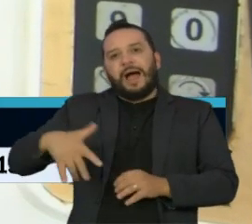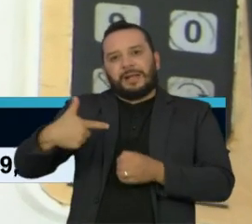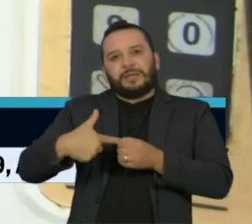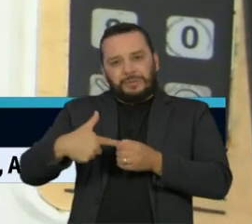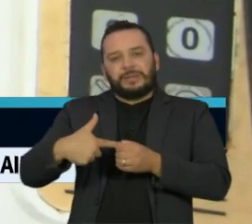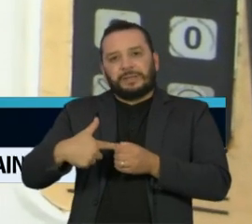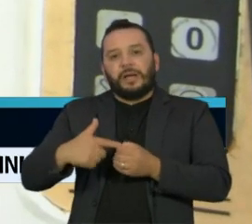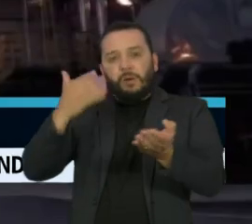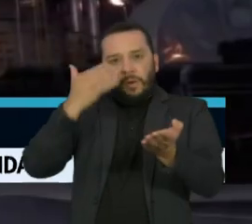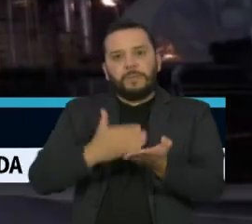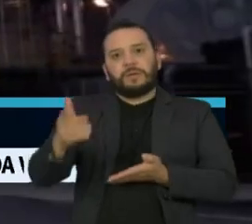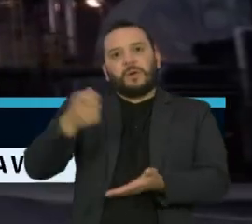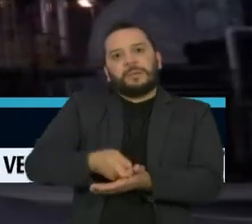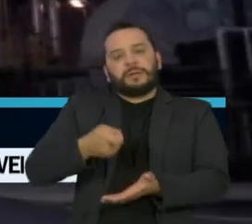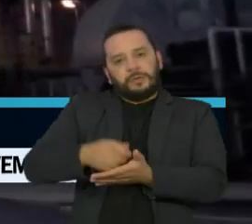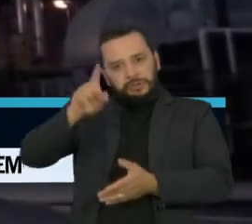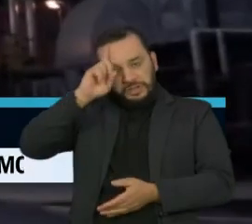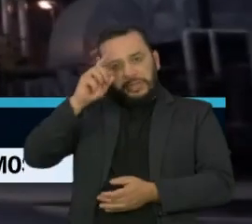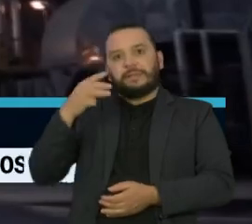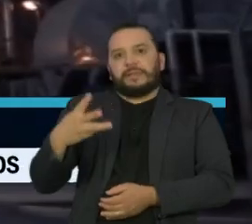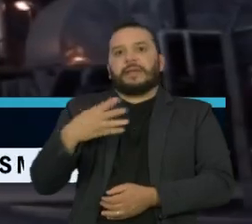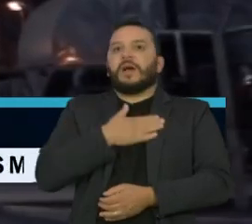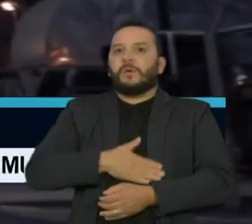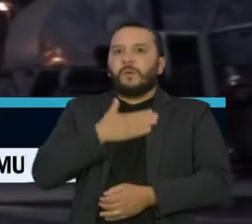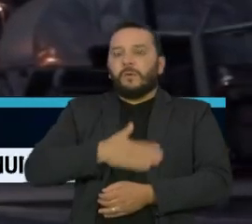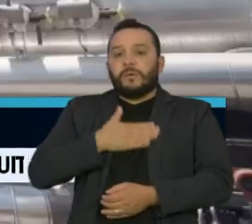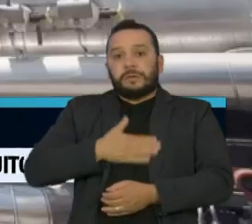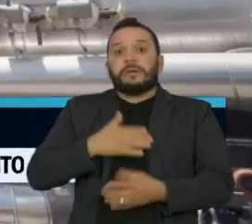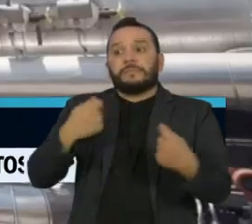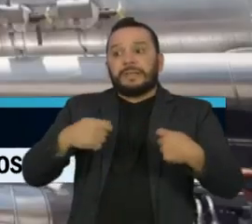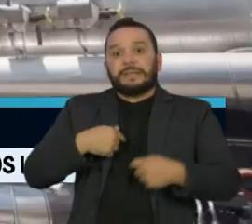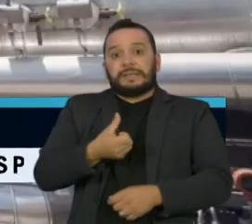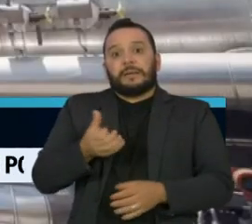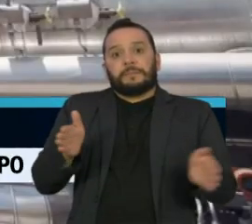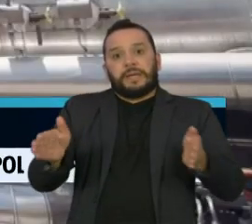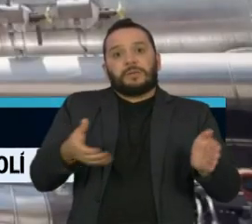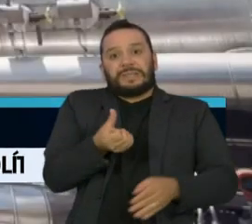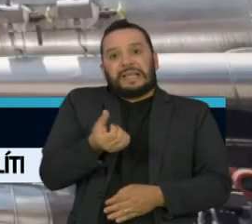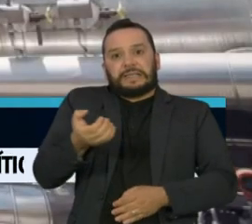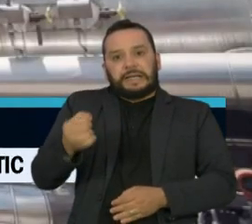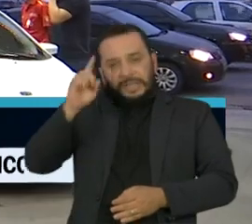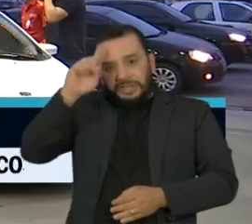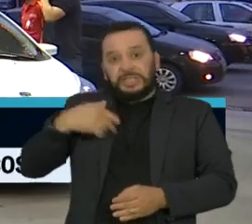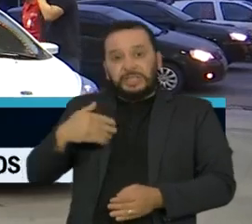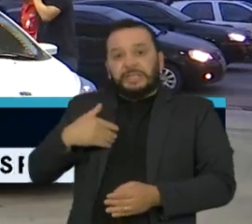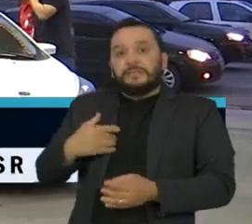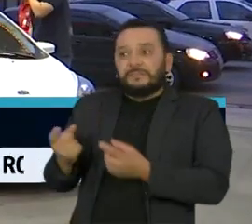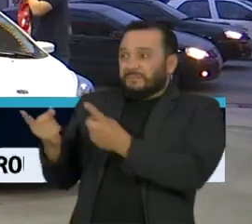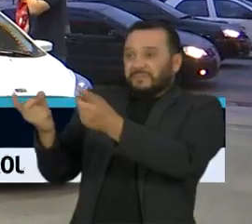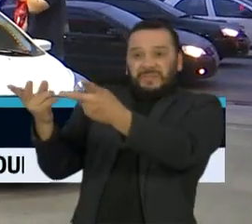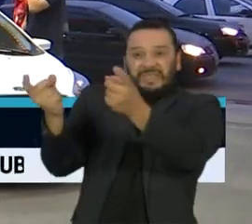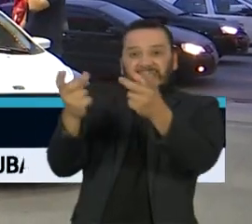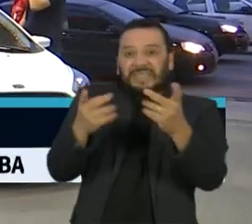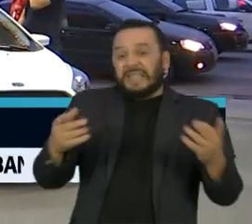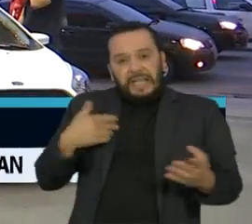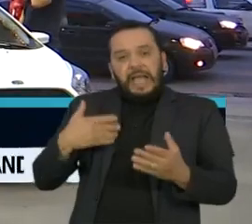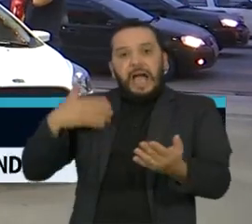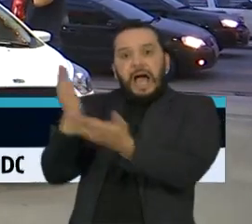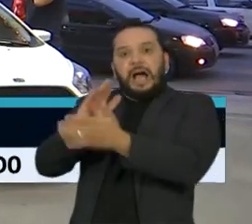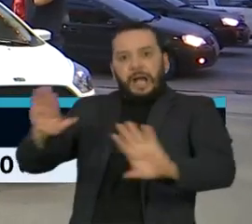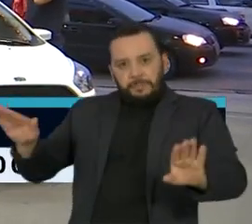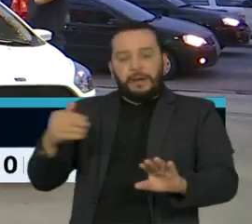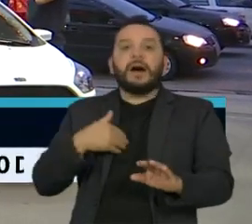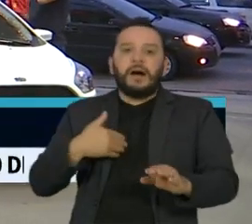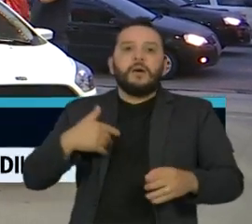partir do próximo dia 3. Distribuidoras terão 60 dias para acabar com os estoques do produto antigo. Para os postos, o prazo